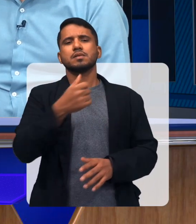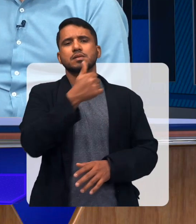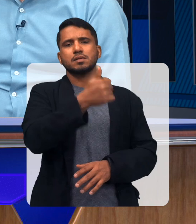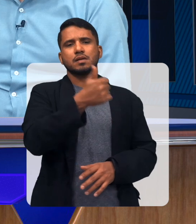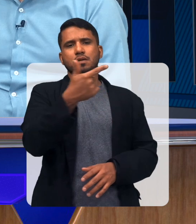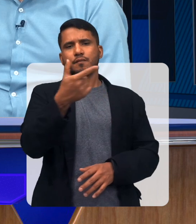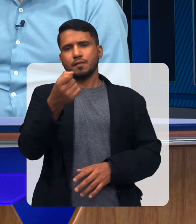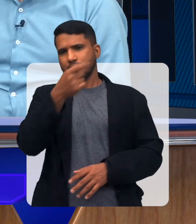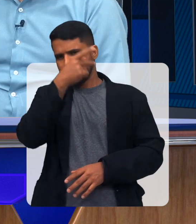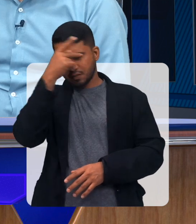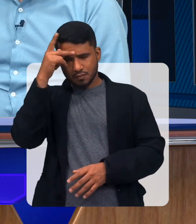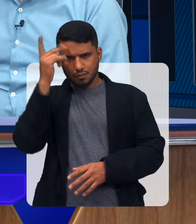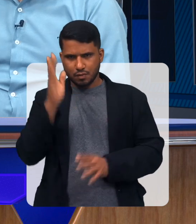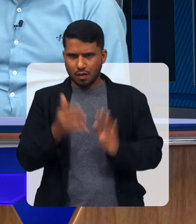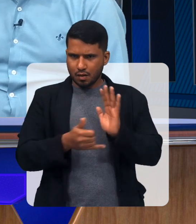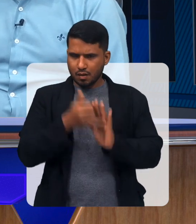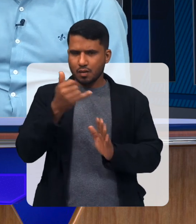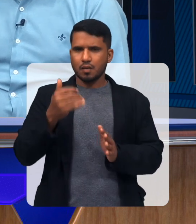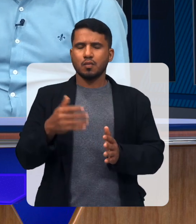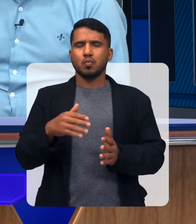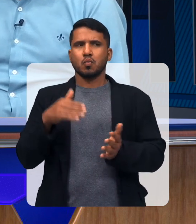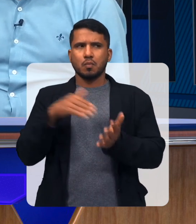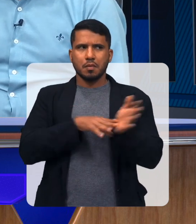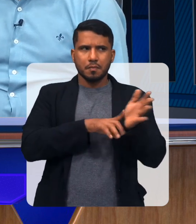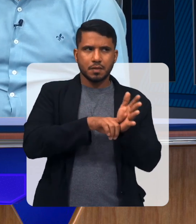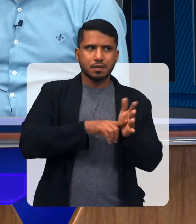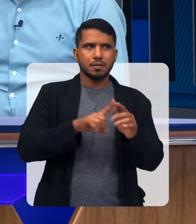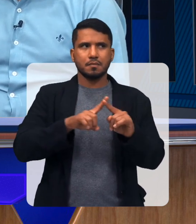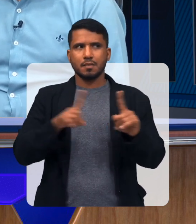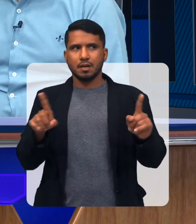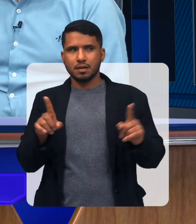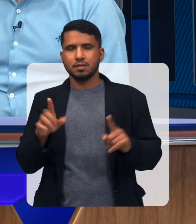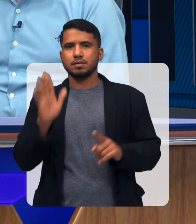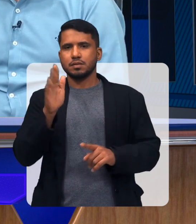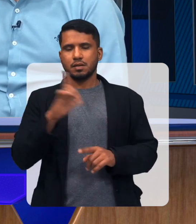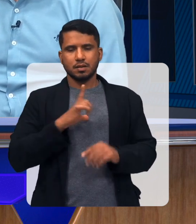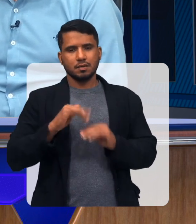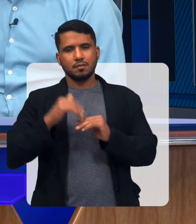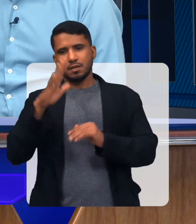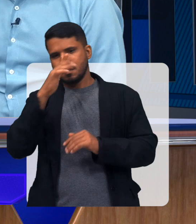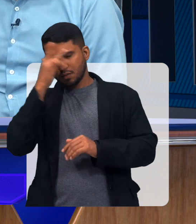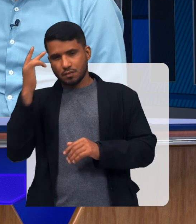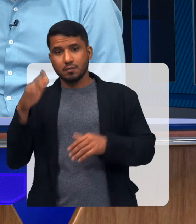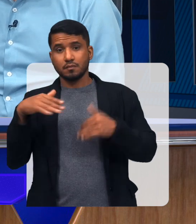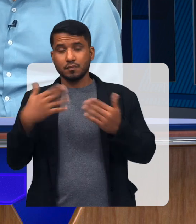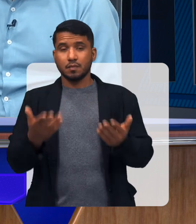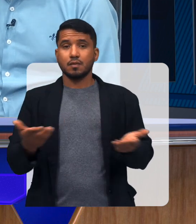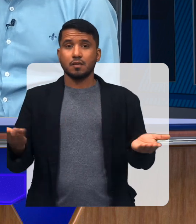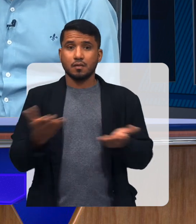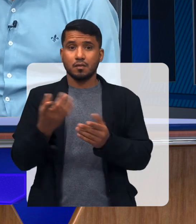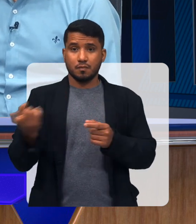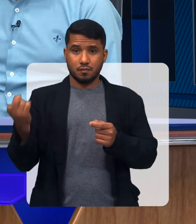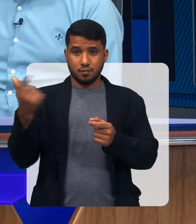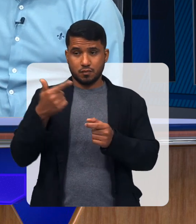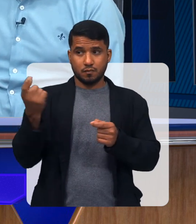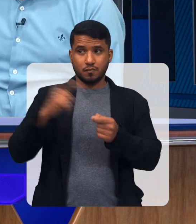pessoas com deficiências Cadastradas No último levantamento Mas Já tem mais Pois Sandra Agora daqui a pouquinho No segundo bloco